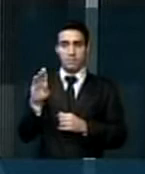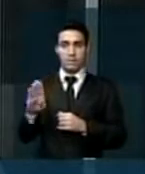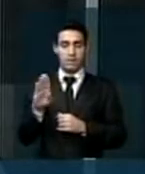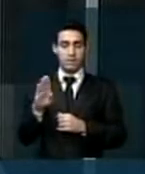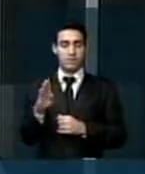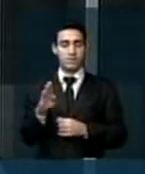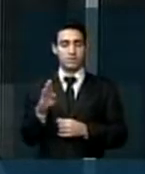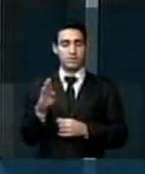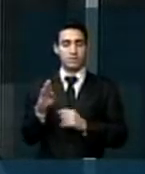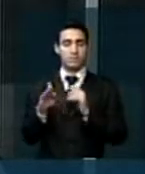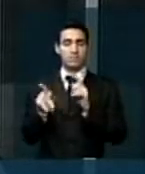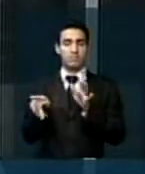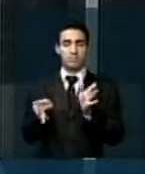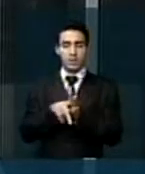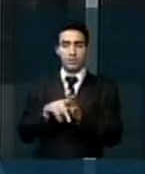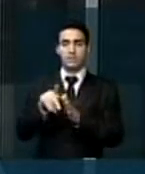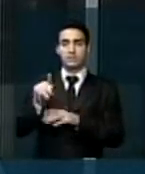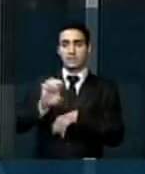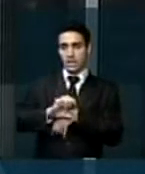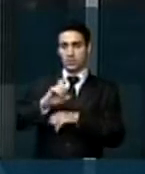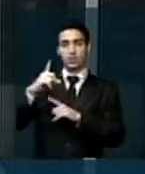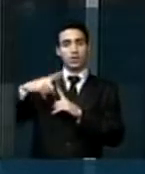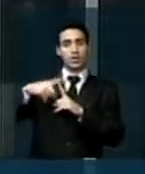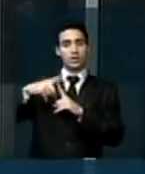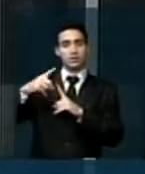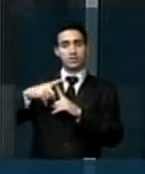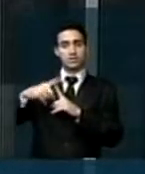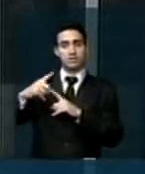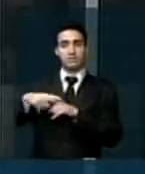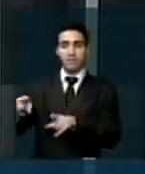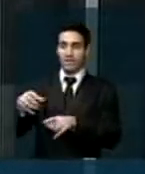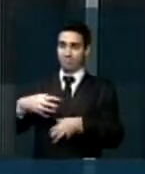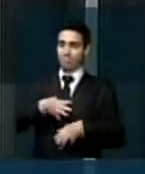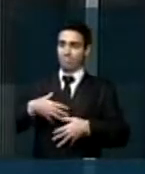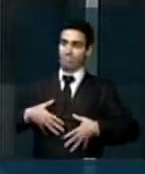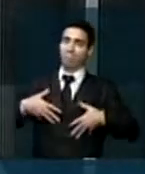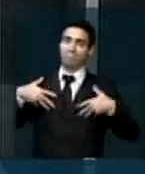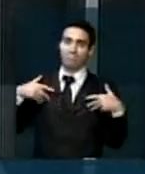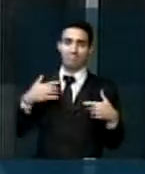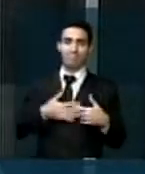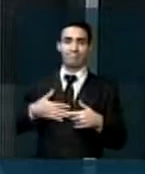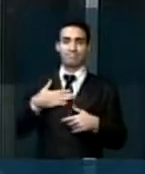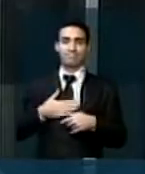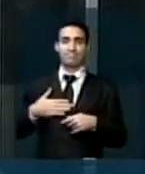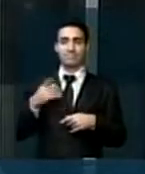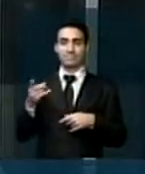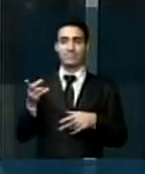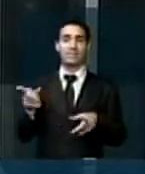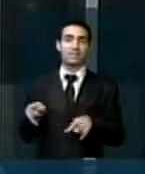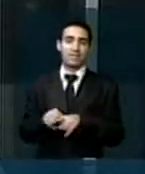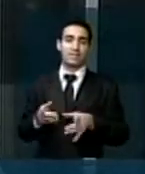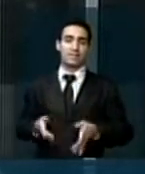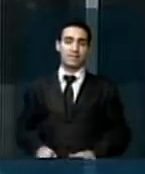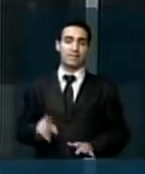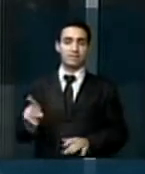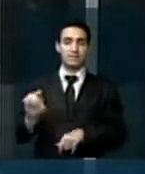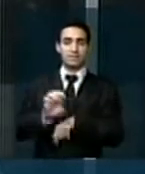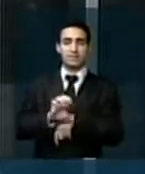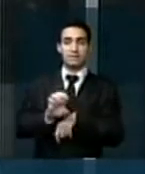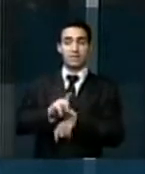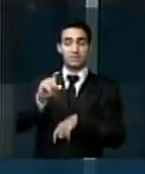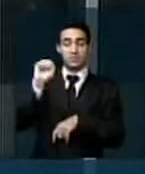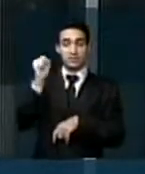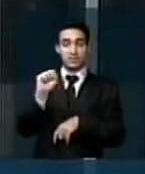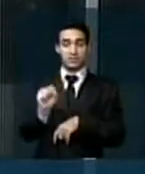do Tocantins, mas que muito nos honra e muito nos orgulha de ser conterrâneo nosso, do nosso querido Estado, Sergipe,